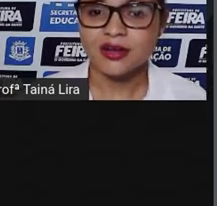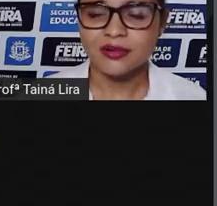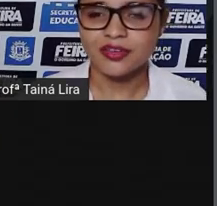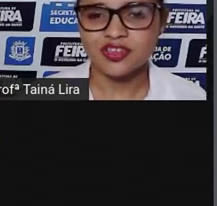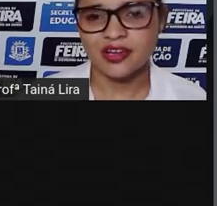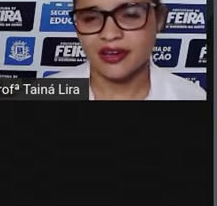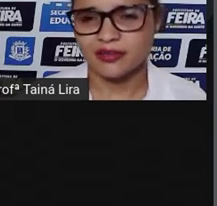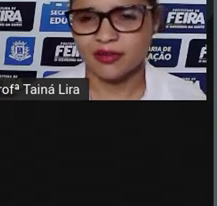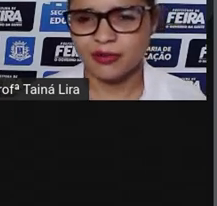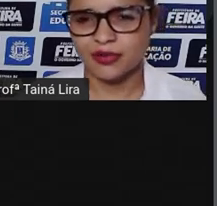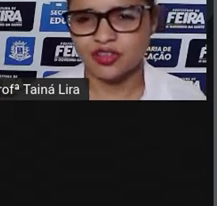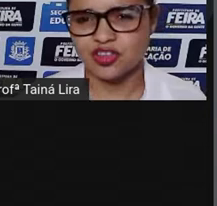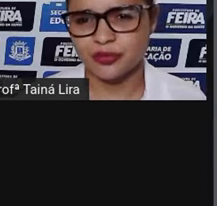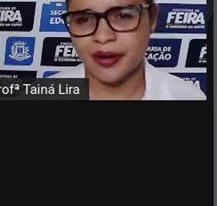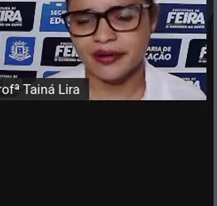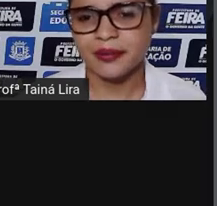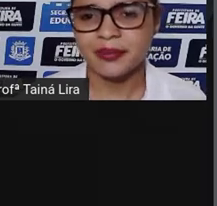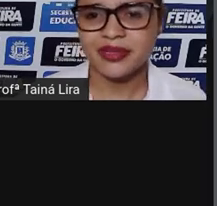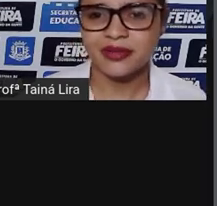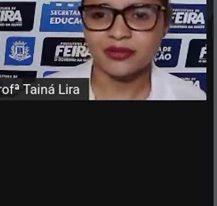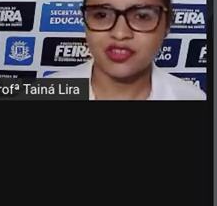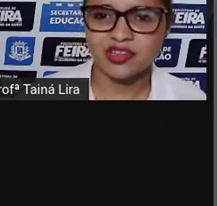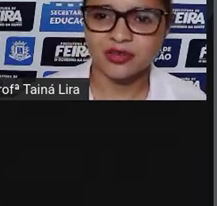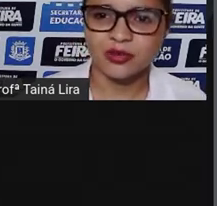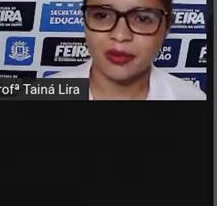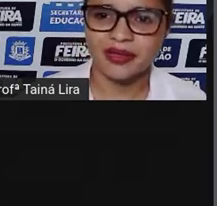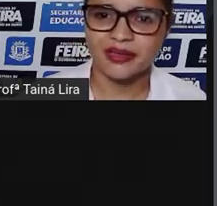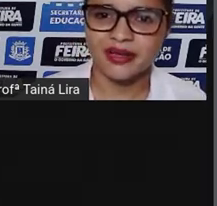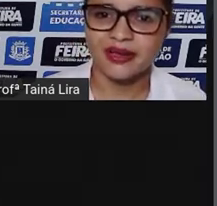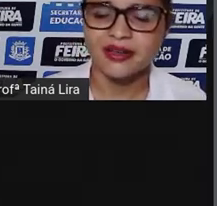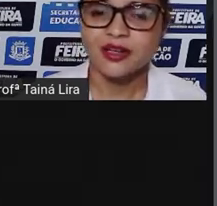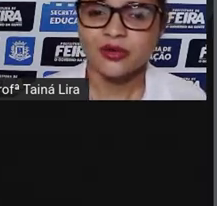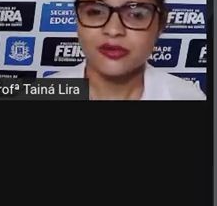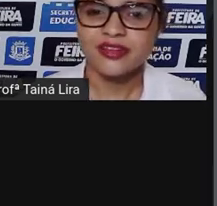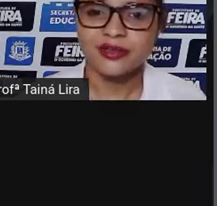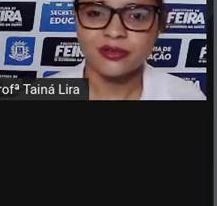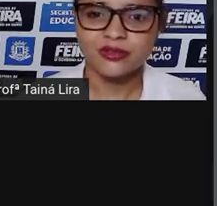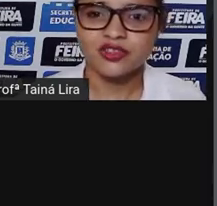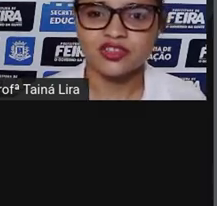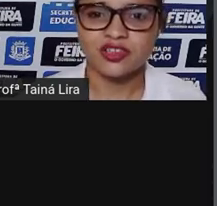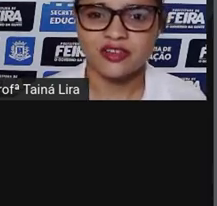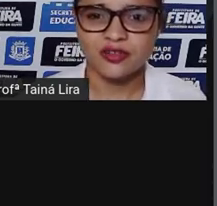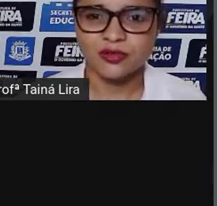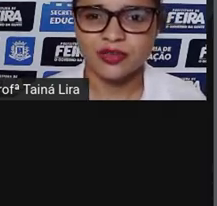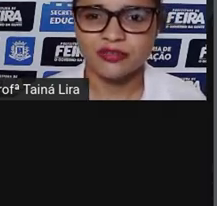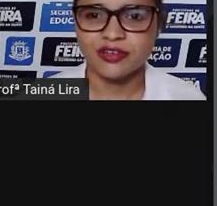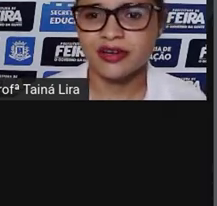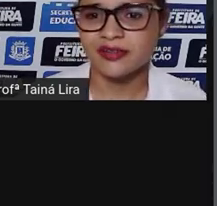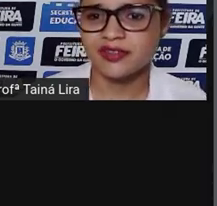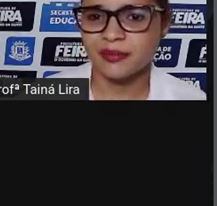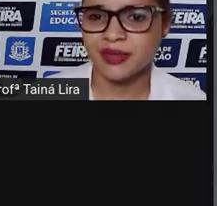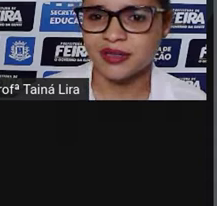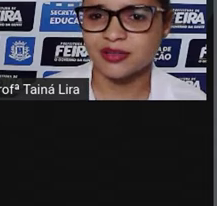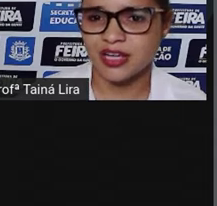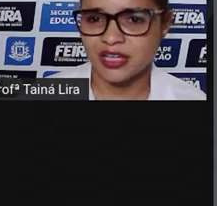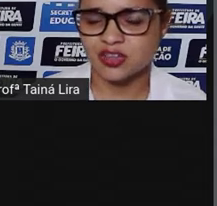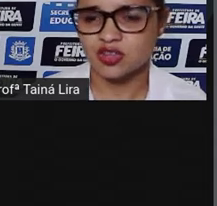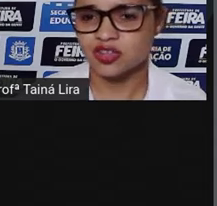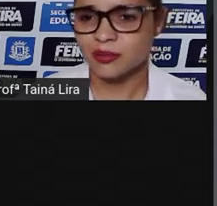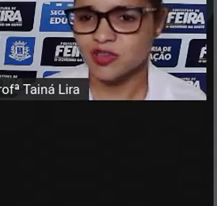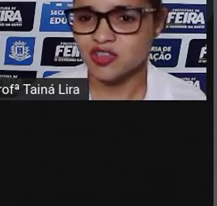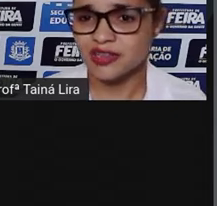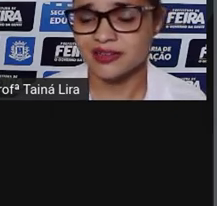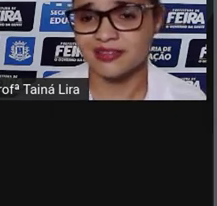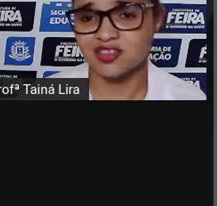Logo que chegaram a Curitiba, capital do estado do Paraná, os alunos de Tia Sônia ficaram sabendo que,